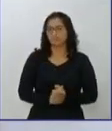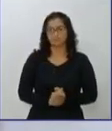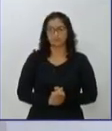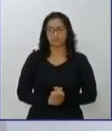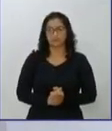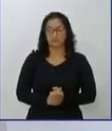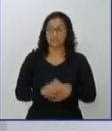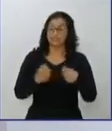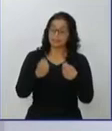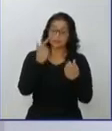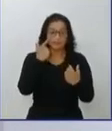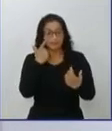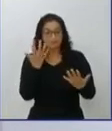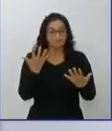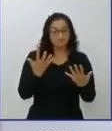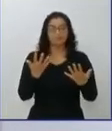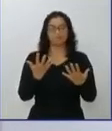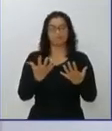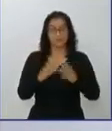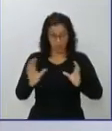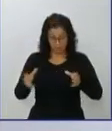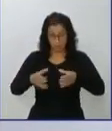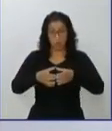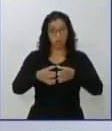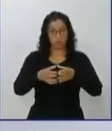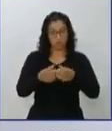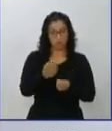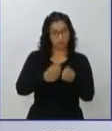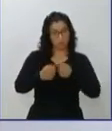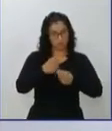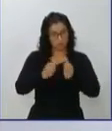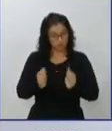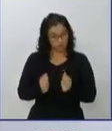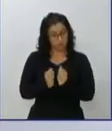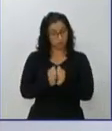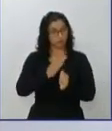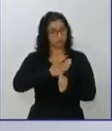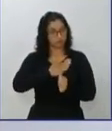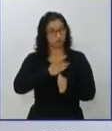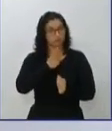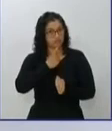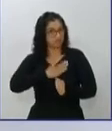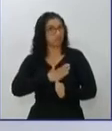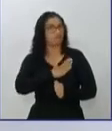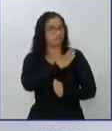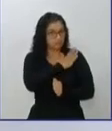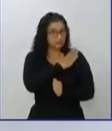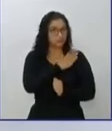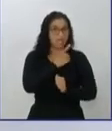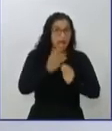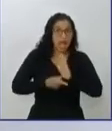a gente tem que analisar. A equipe econômica que estará comigo no governo, capitão Contar, irá fazer um amplo estudo,